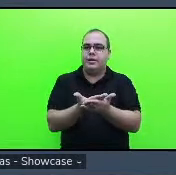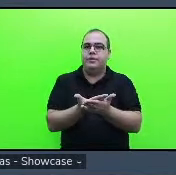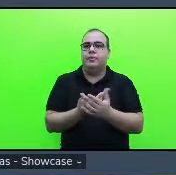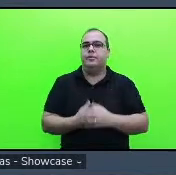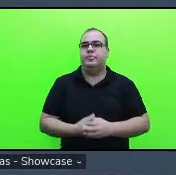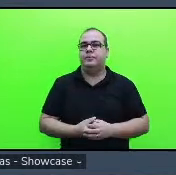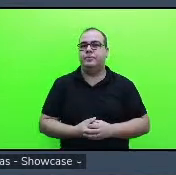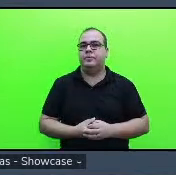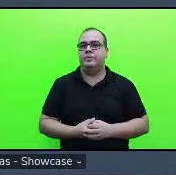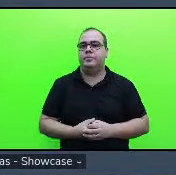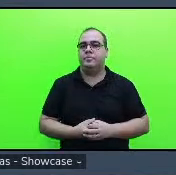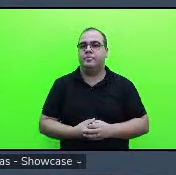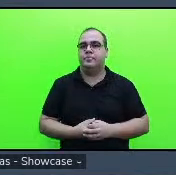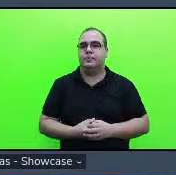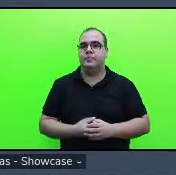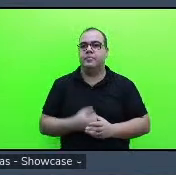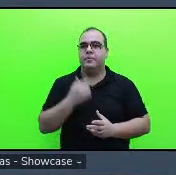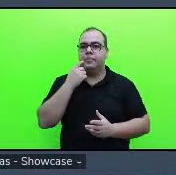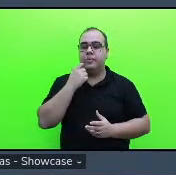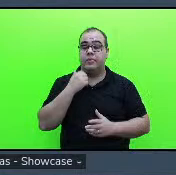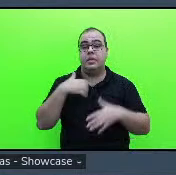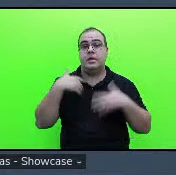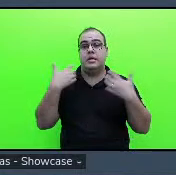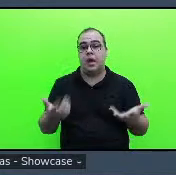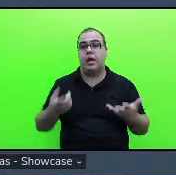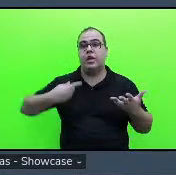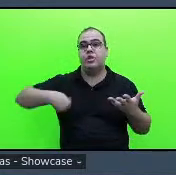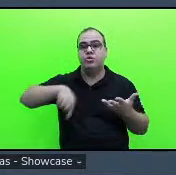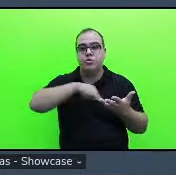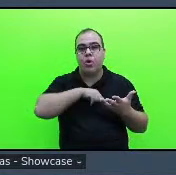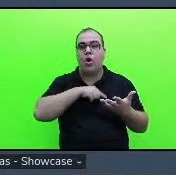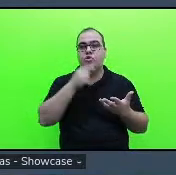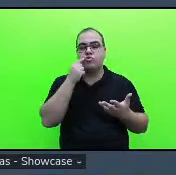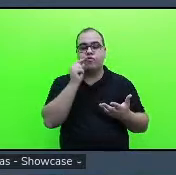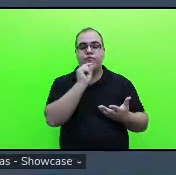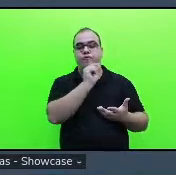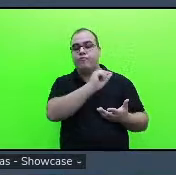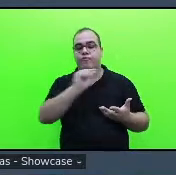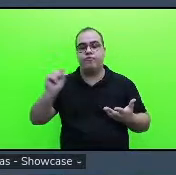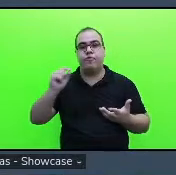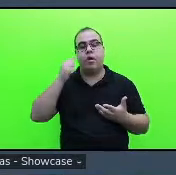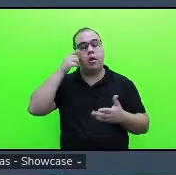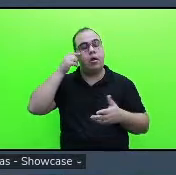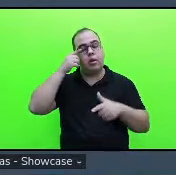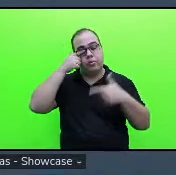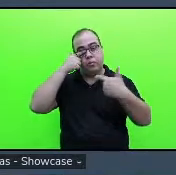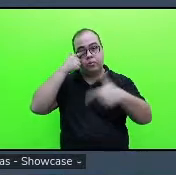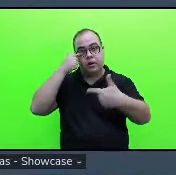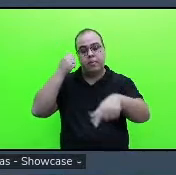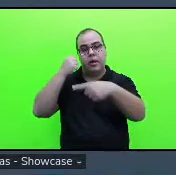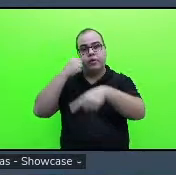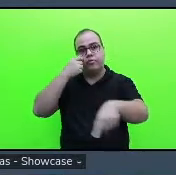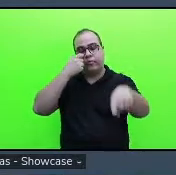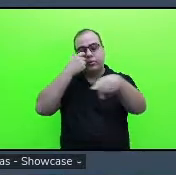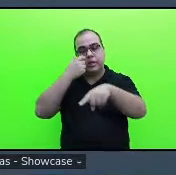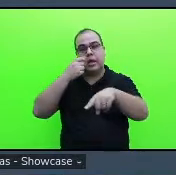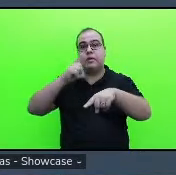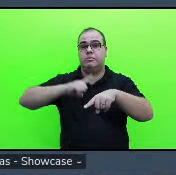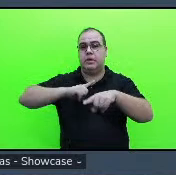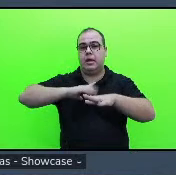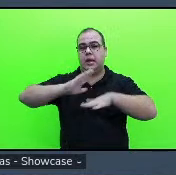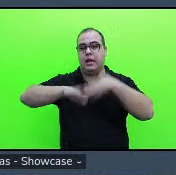entendi então vocês quando vocês fazem esse trabalho de vocês vocês têm essa você cria essa